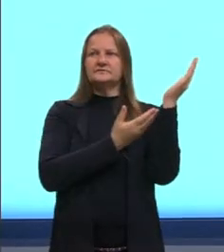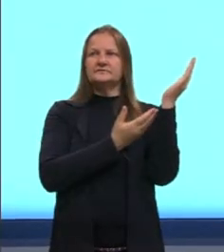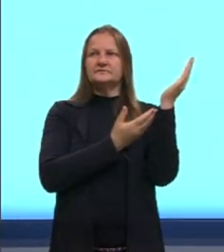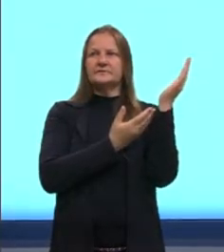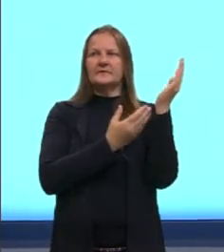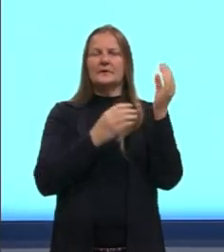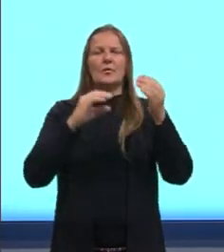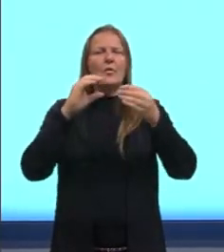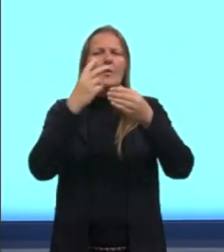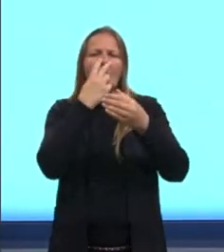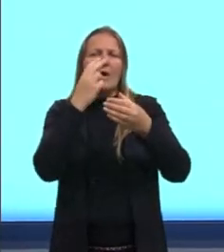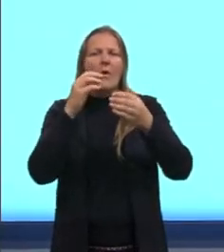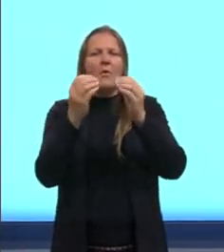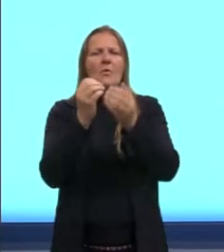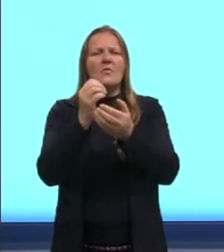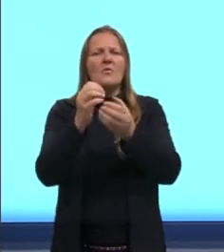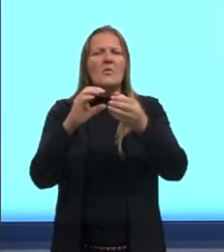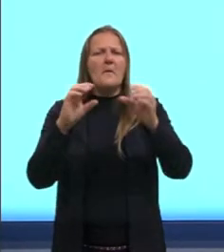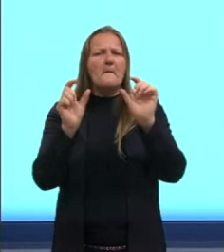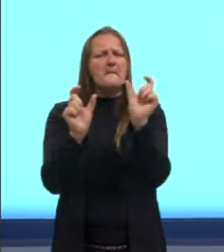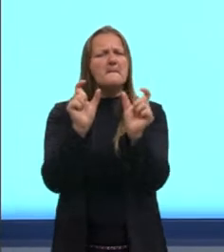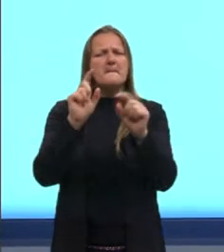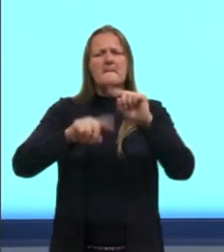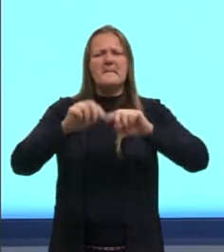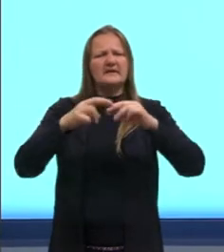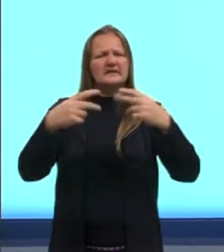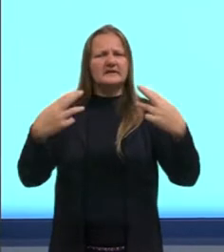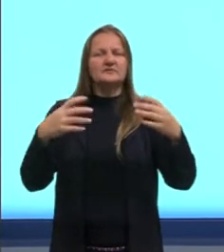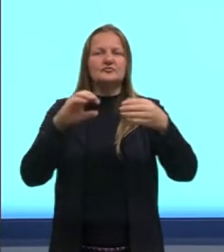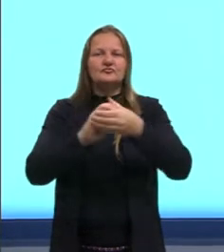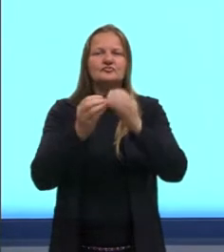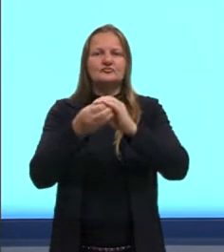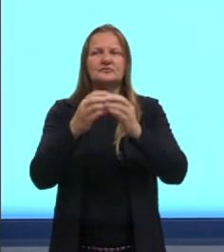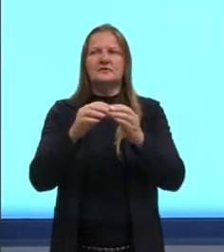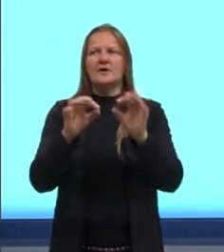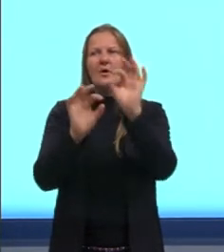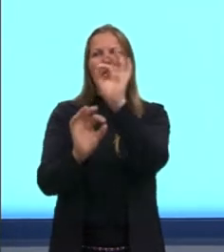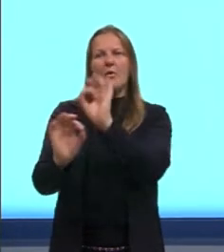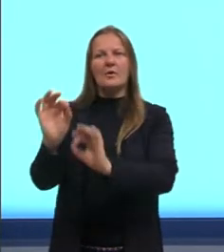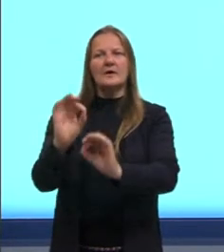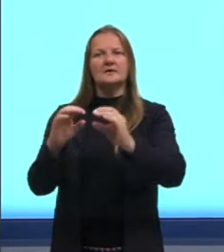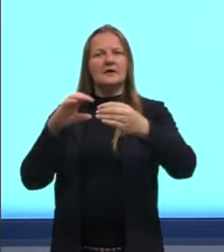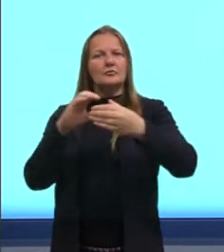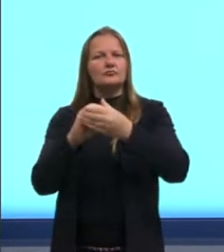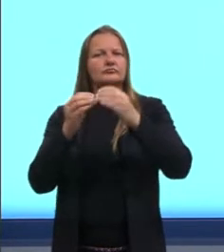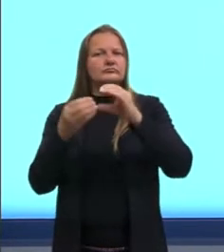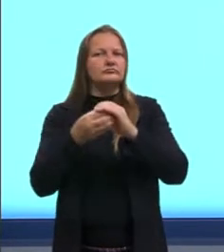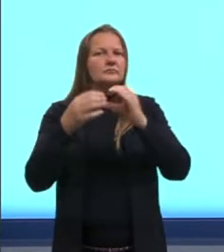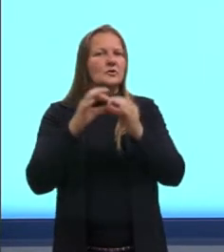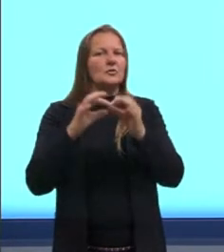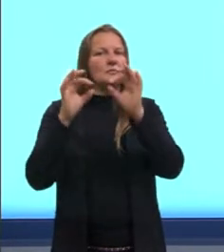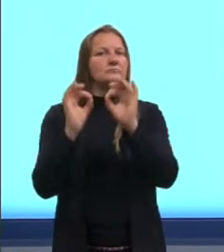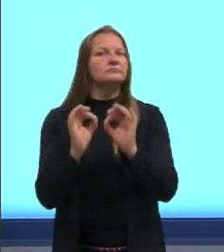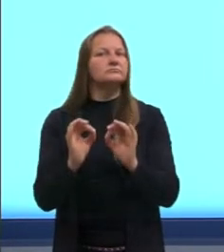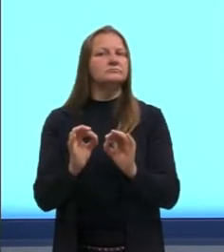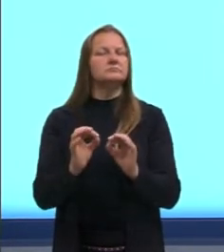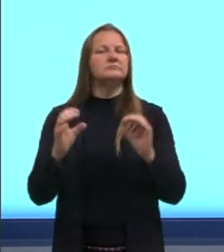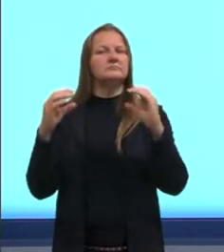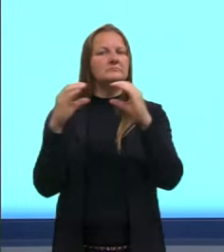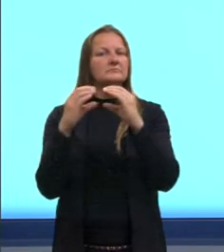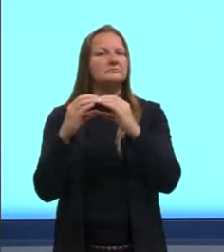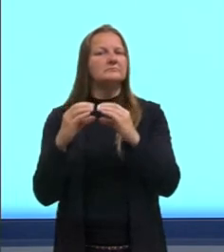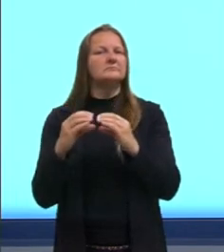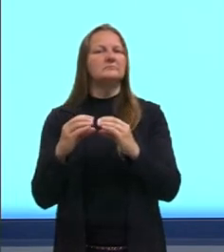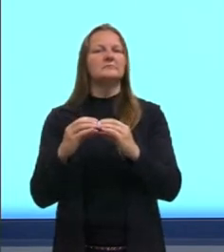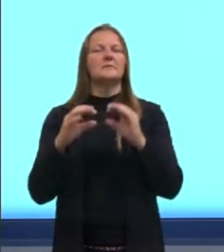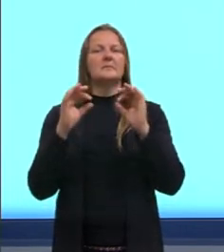peças desorganizadas, desordenadas, e a segunda imagem trazendo as pecinhas todas encaixadas, fazendo